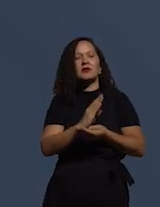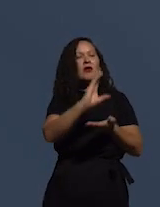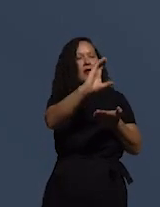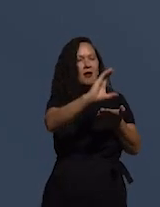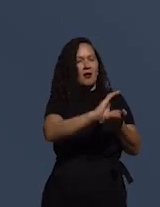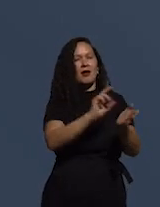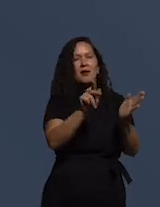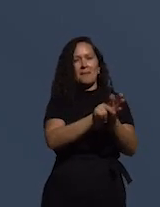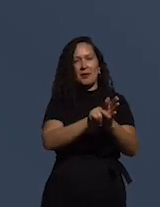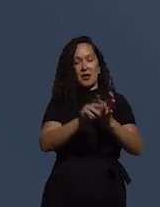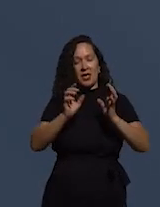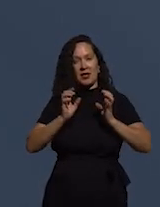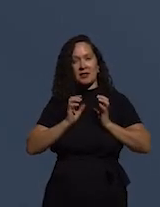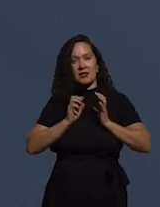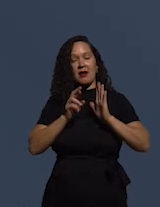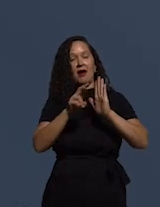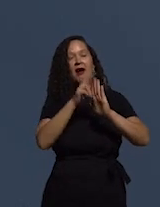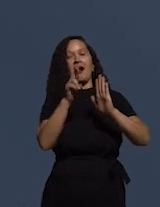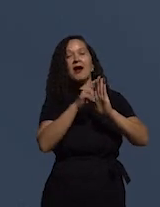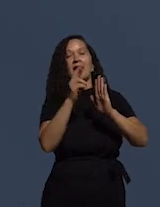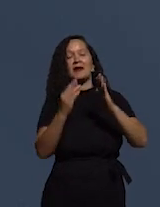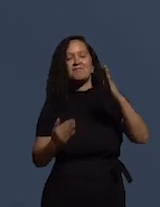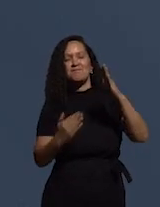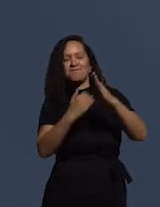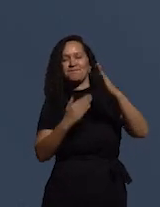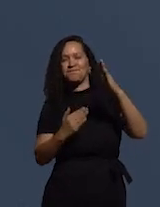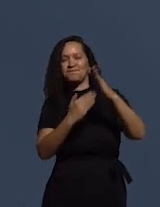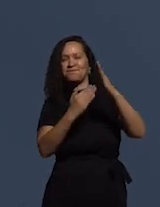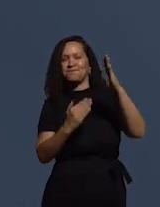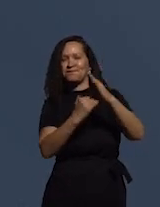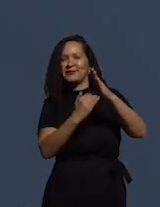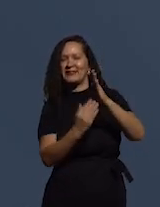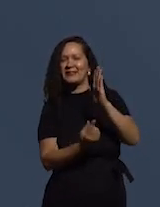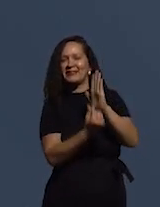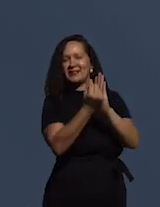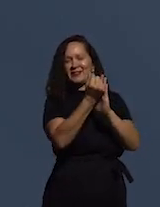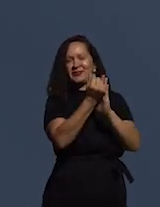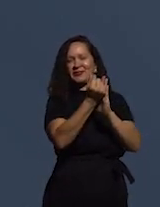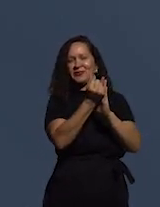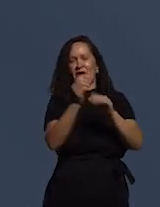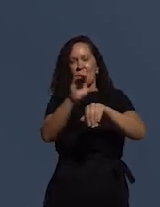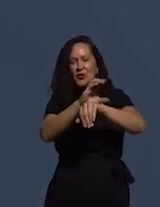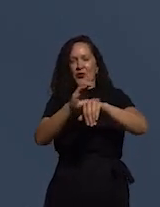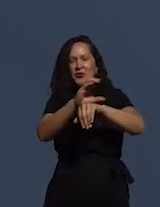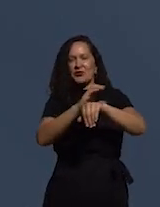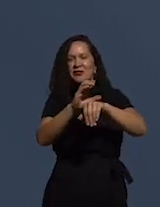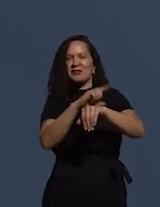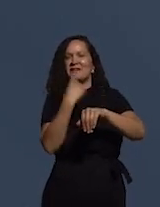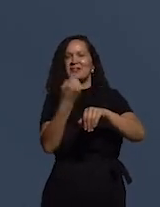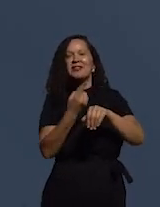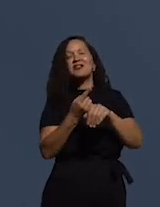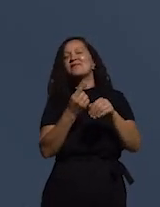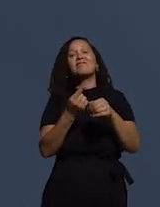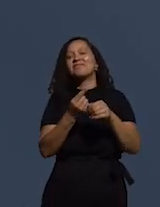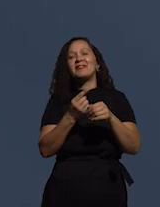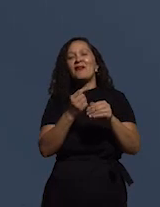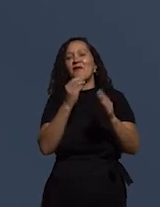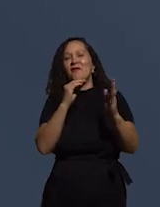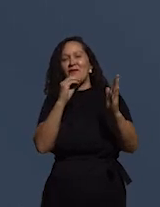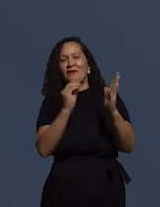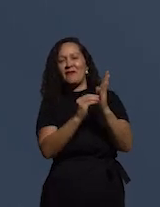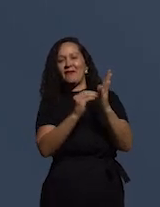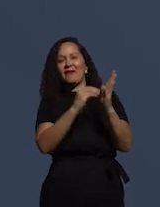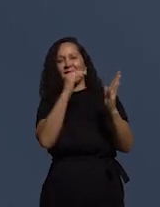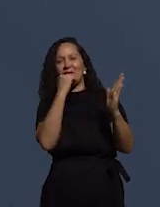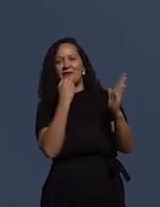regra do teto de gastos. que nós esculpimos na Constituição Federal e que, de certa forma,